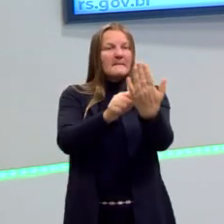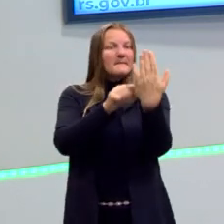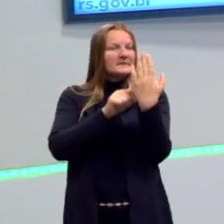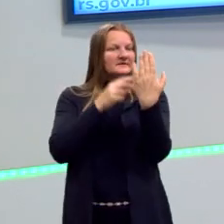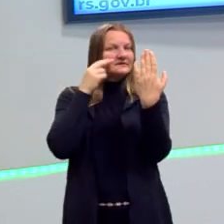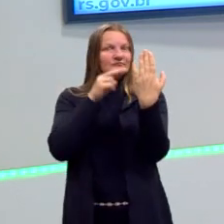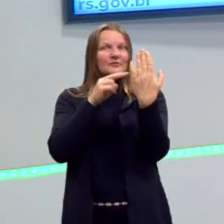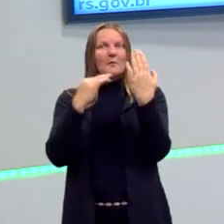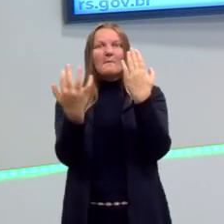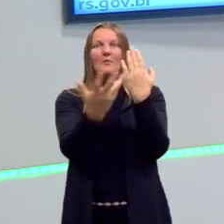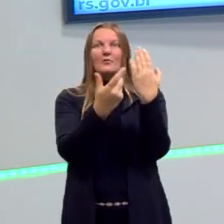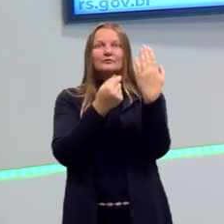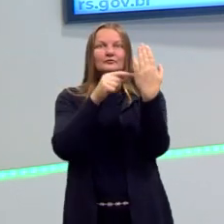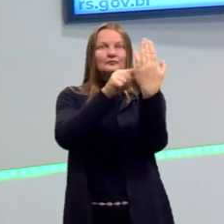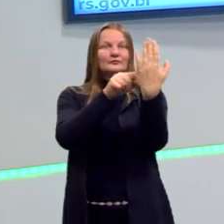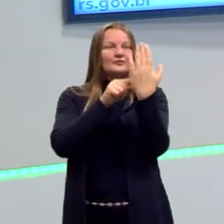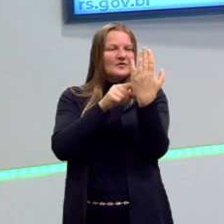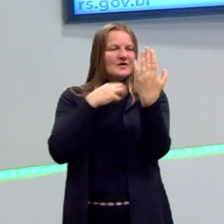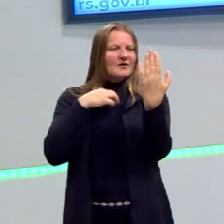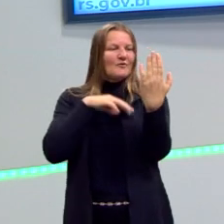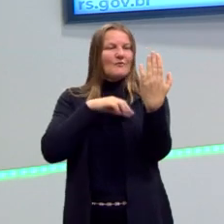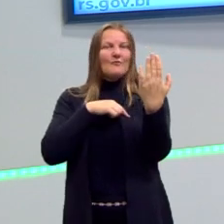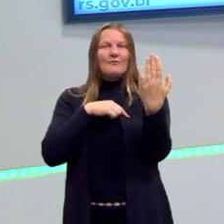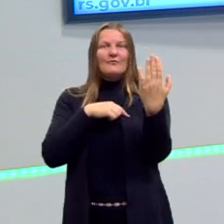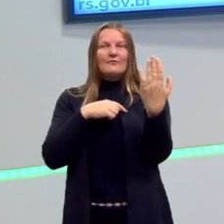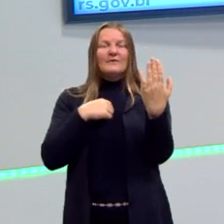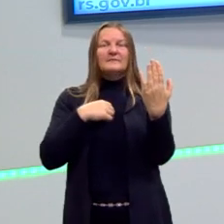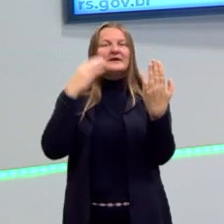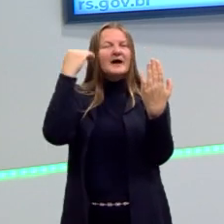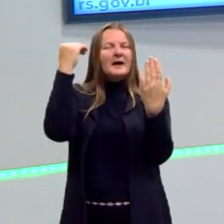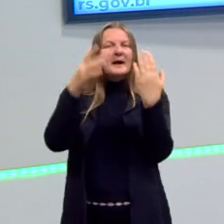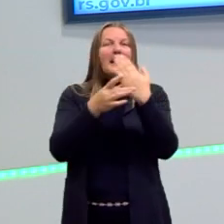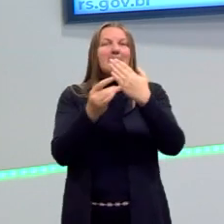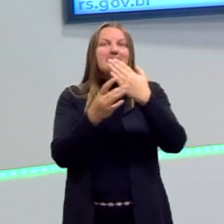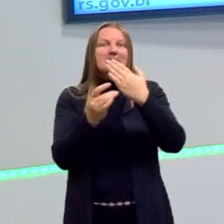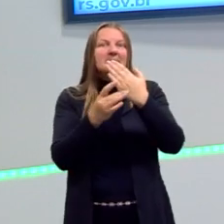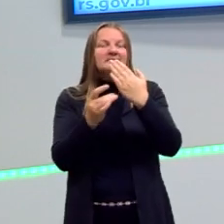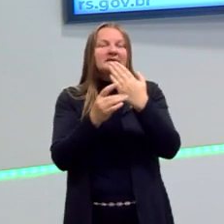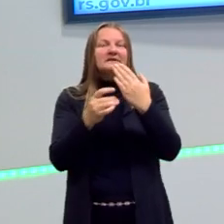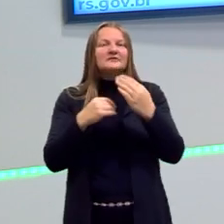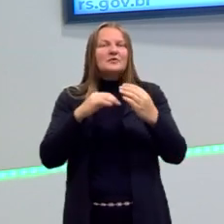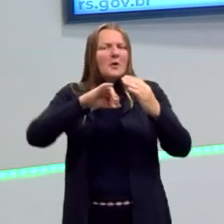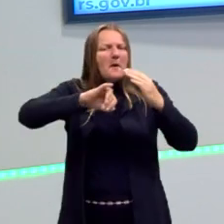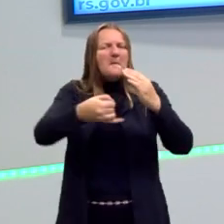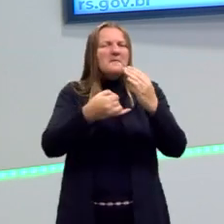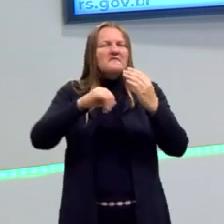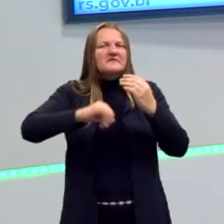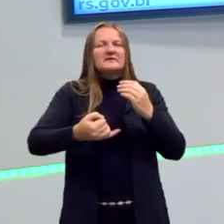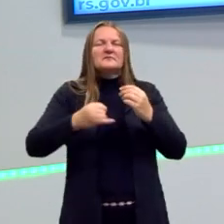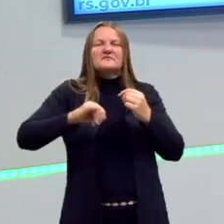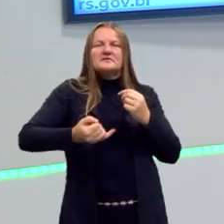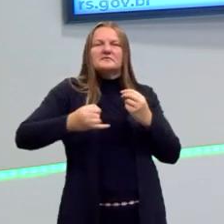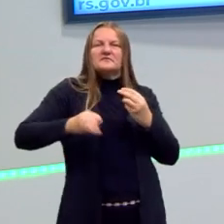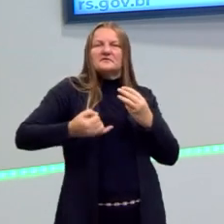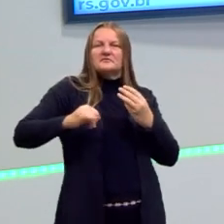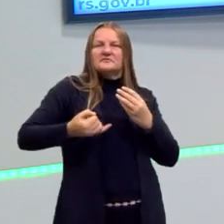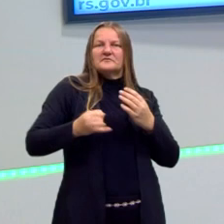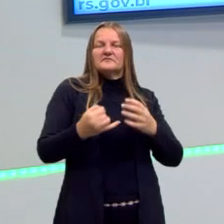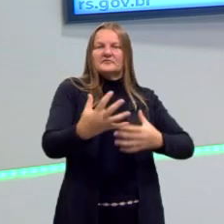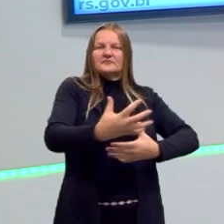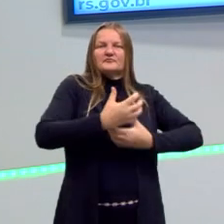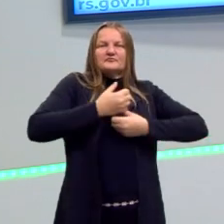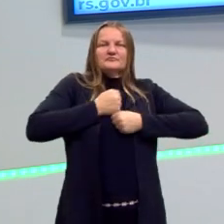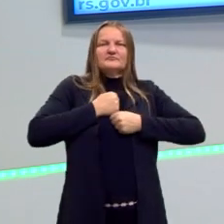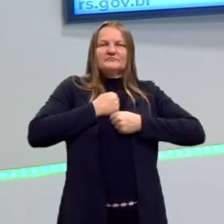mim, do mundo. Eu devo, com a minha habilidade, com o príncipe, tirar proveito disso. Fazer do limão uma